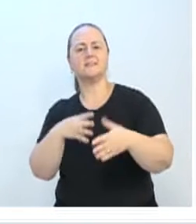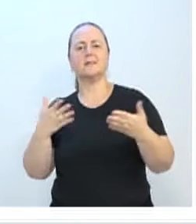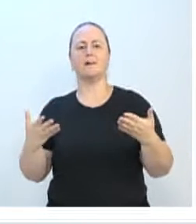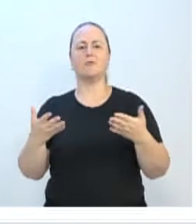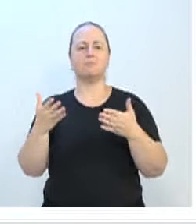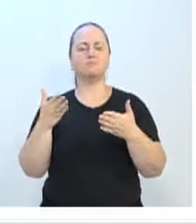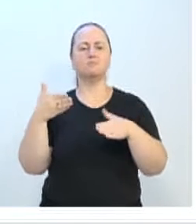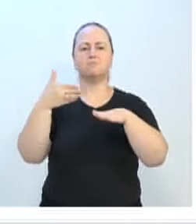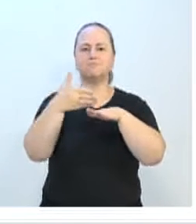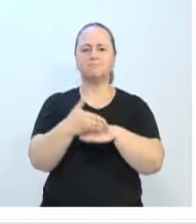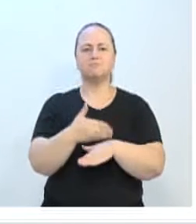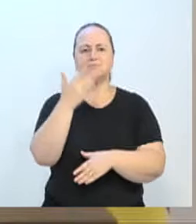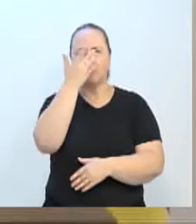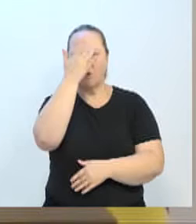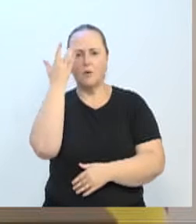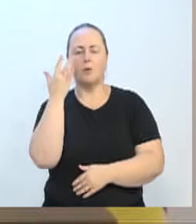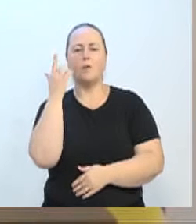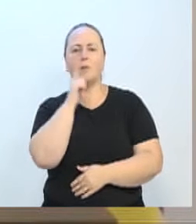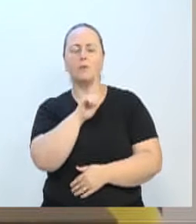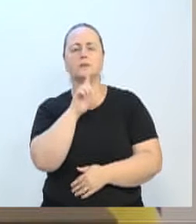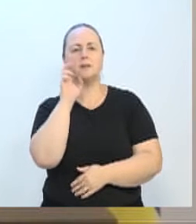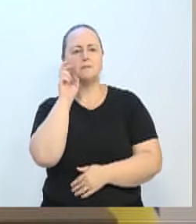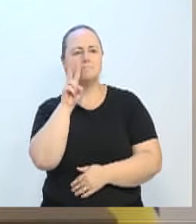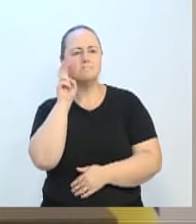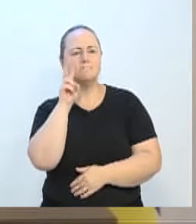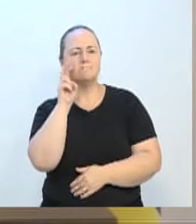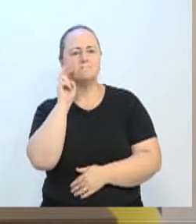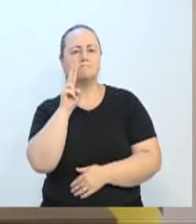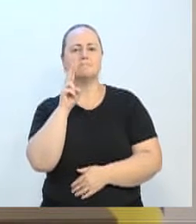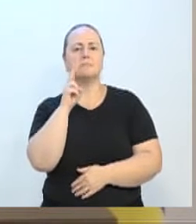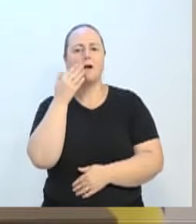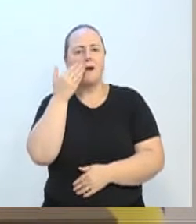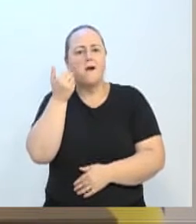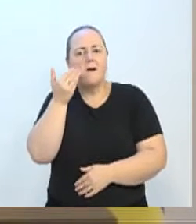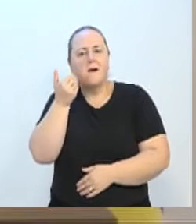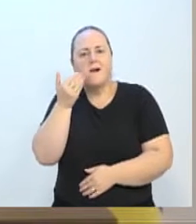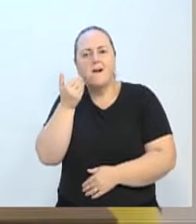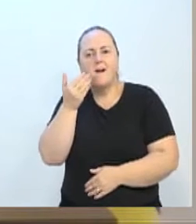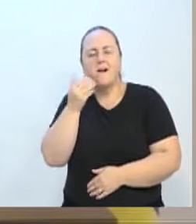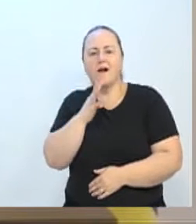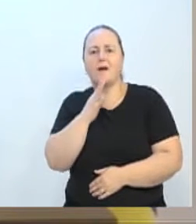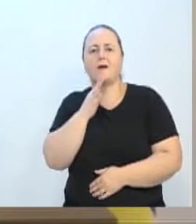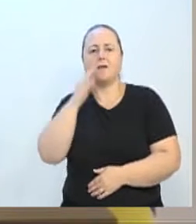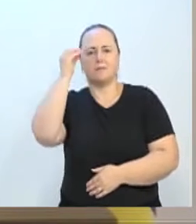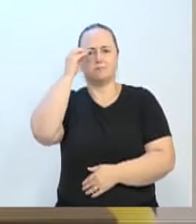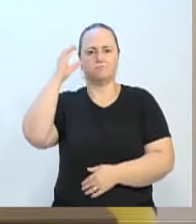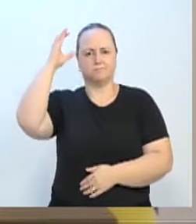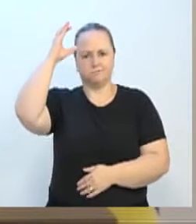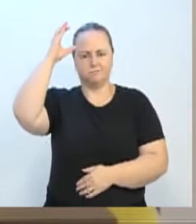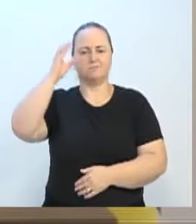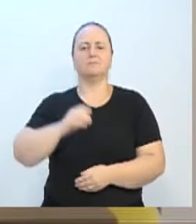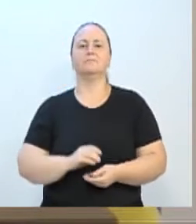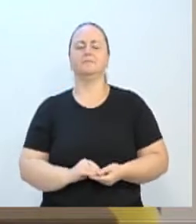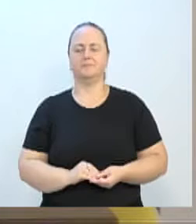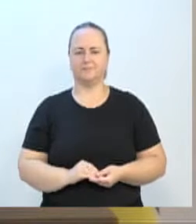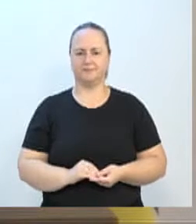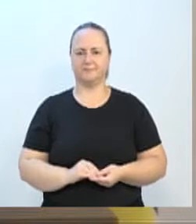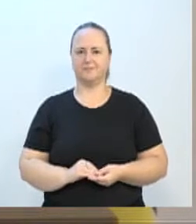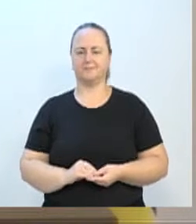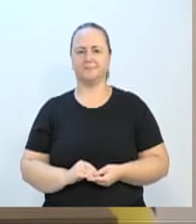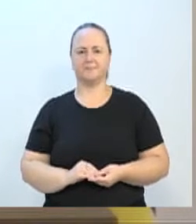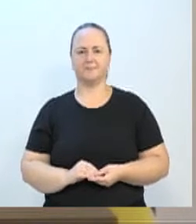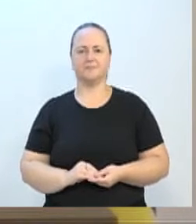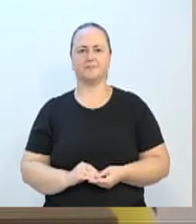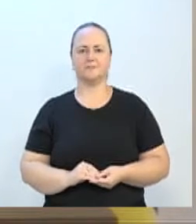população. Isso é realmente muito necessário, parabenizo o executivo nessa reabertura. Também quero dizer que saiu